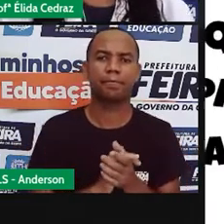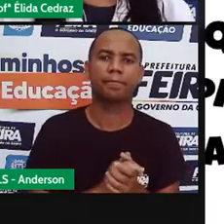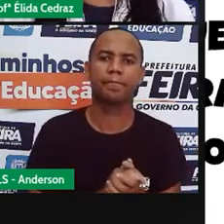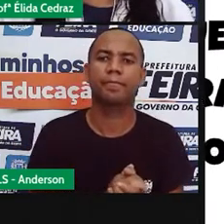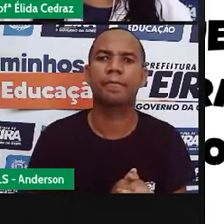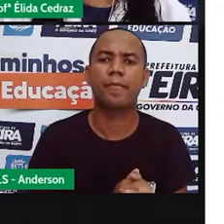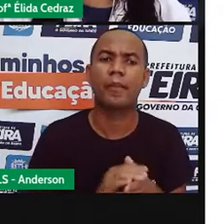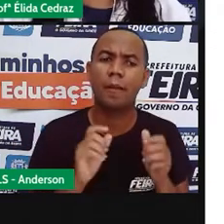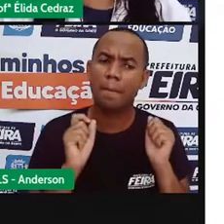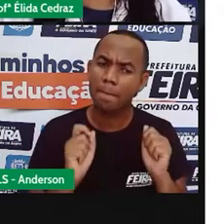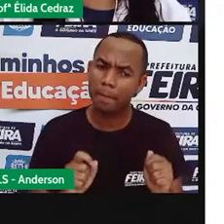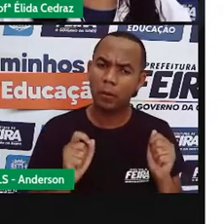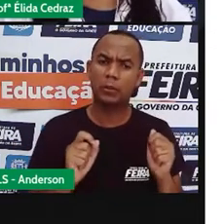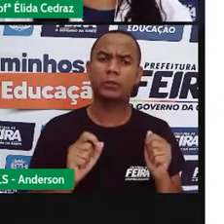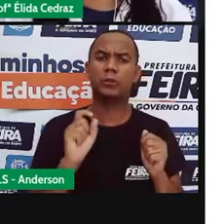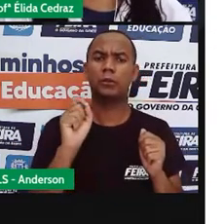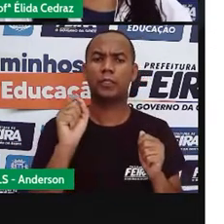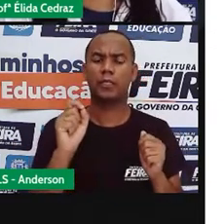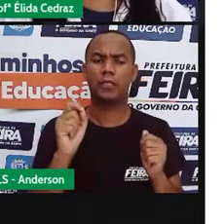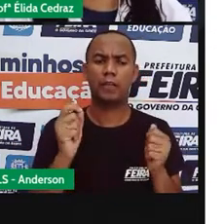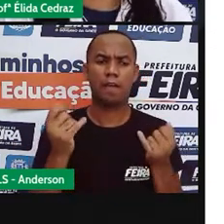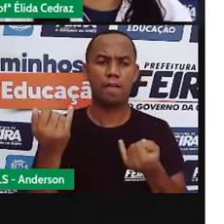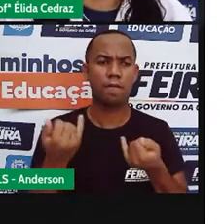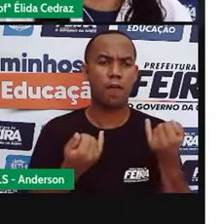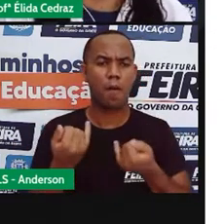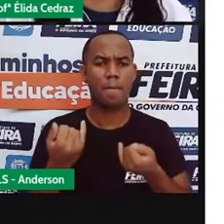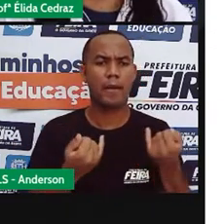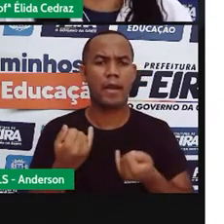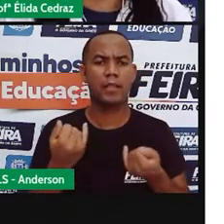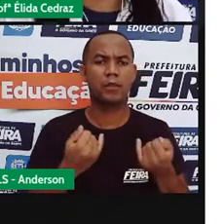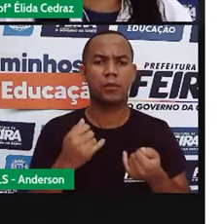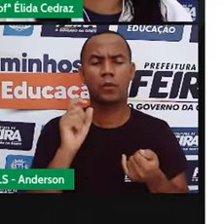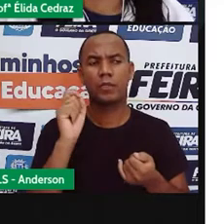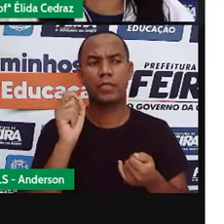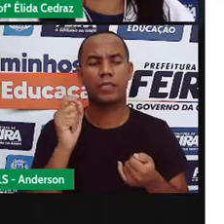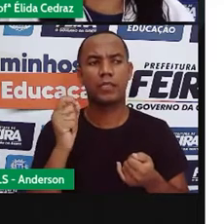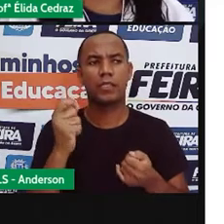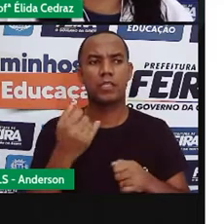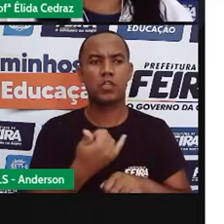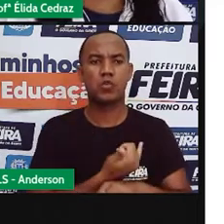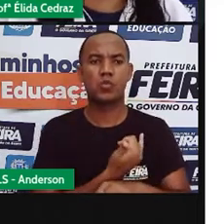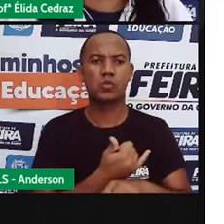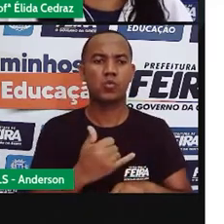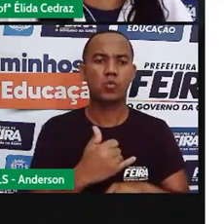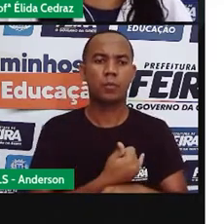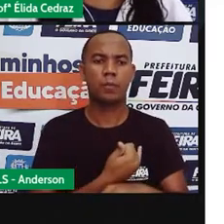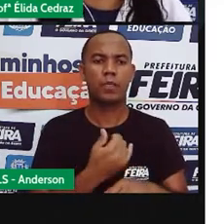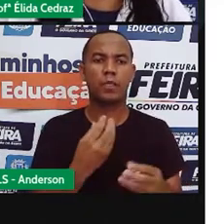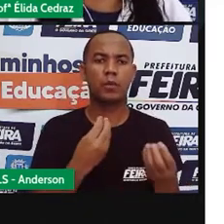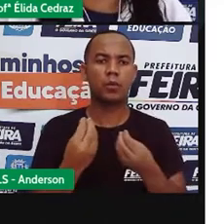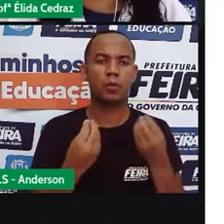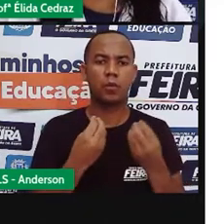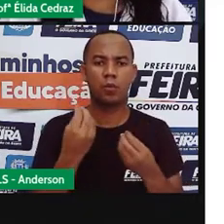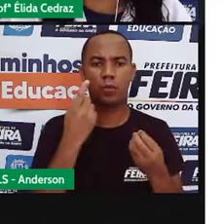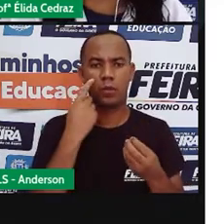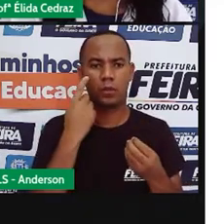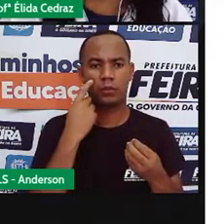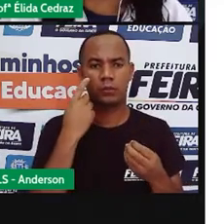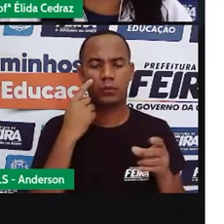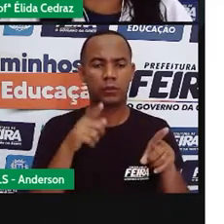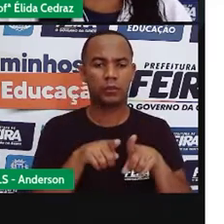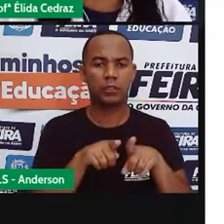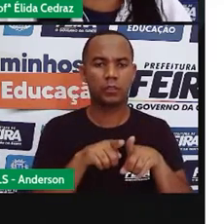Podem ficar bem informados através do YouTube e dos sites de jornalismo, também